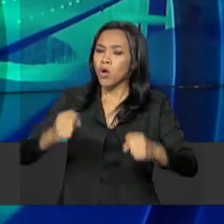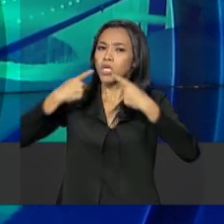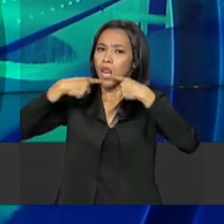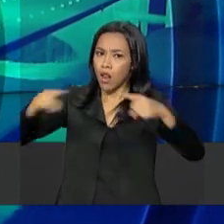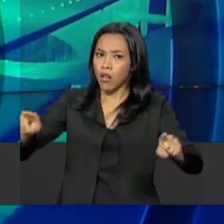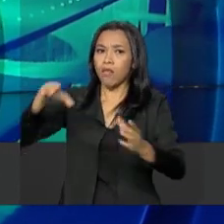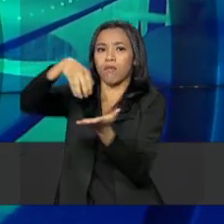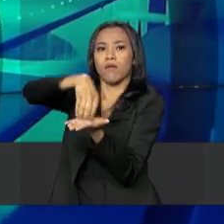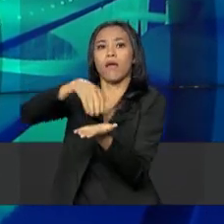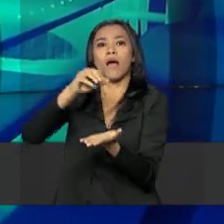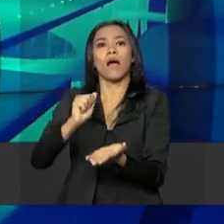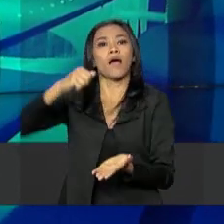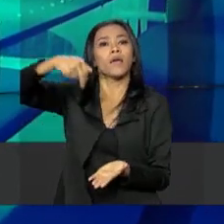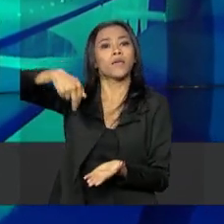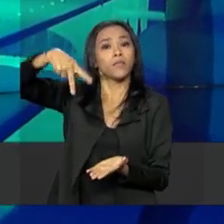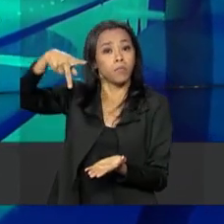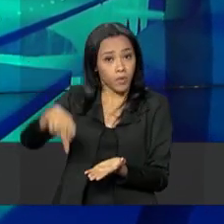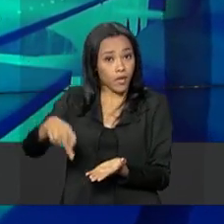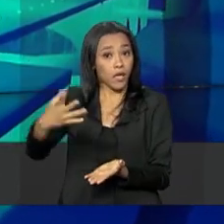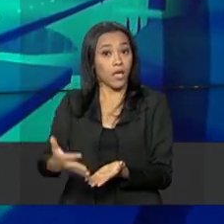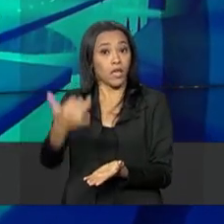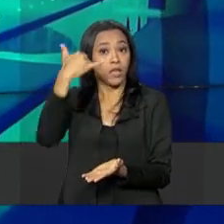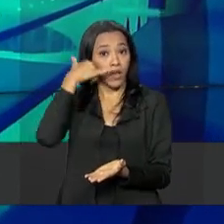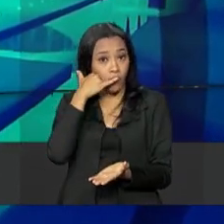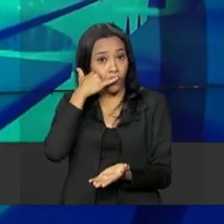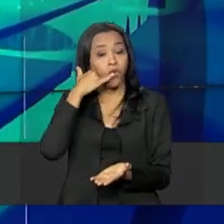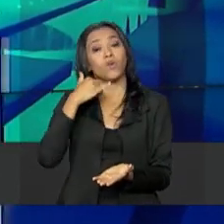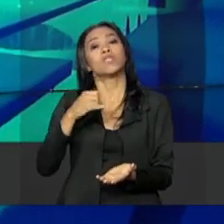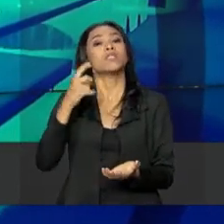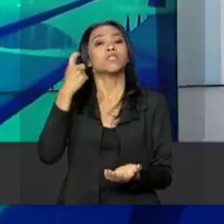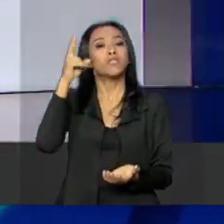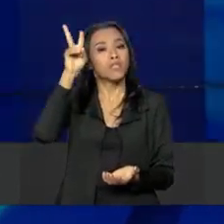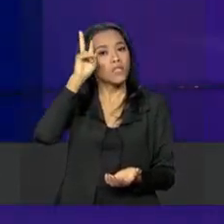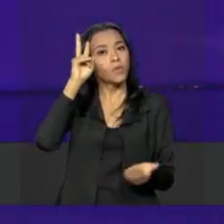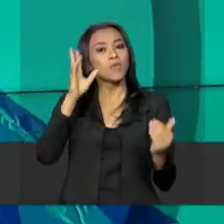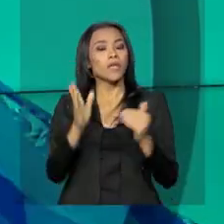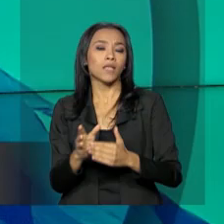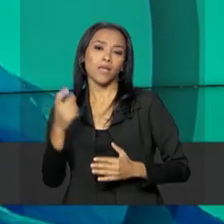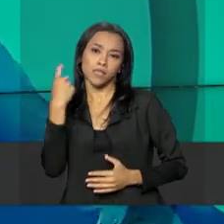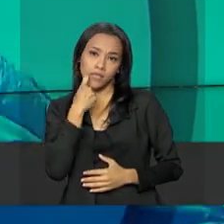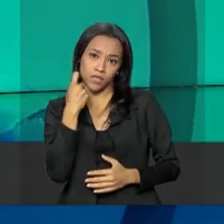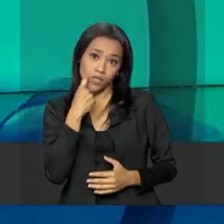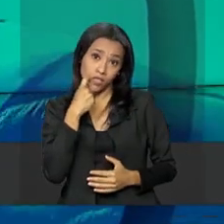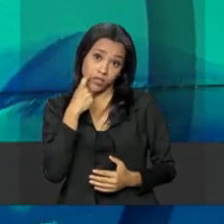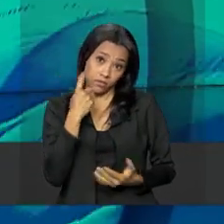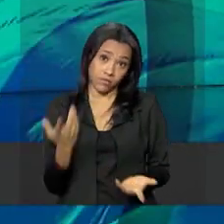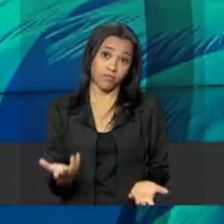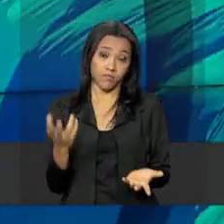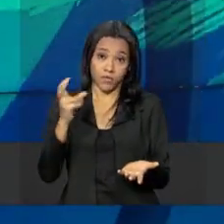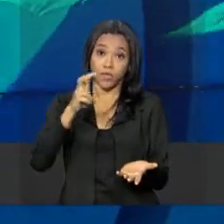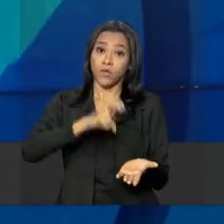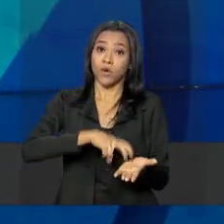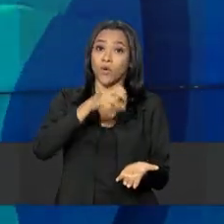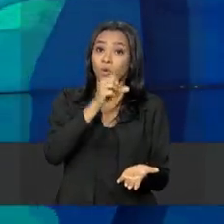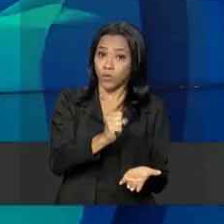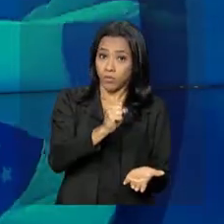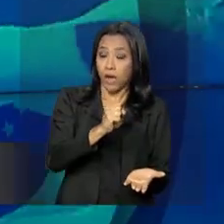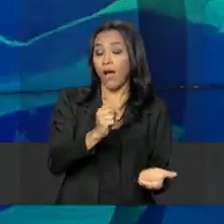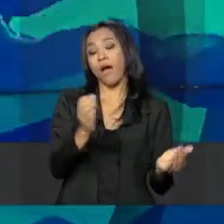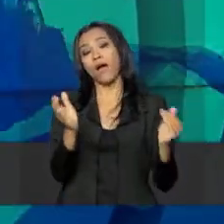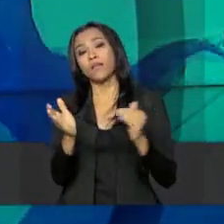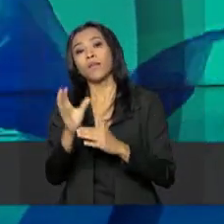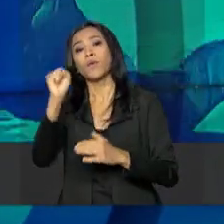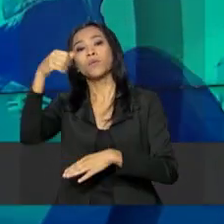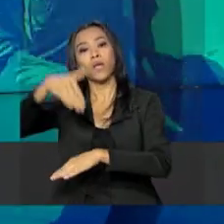à Agência Nacional do Petróleo por telefone de segunda a sexta-feira, das 8 da manhã às 8 da noite, ou também no